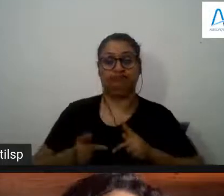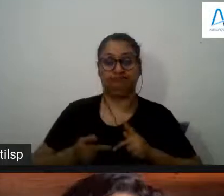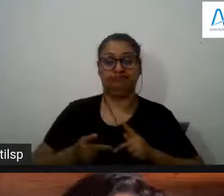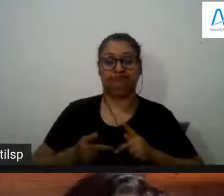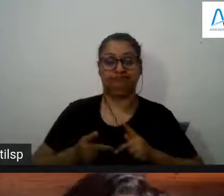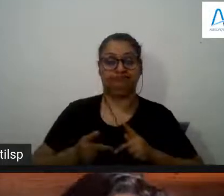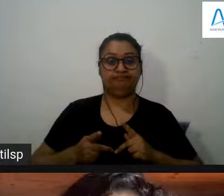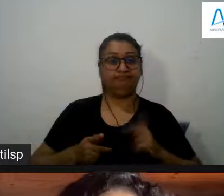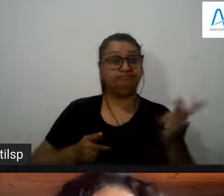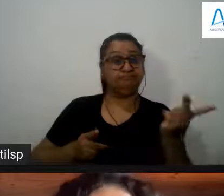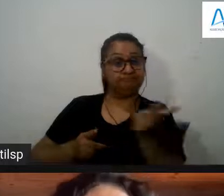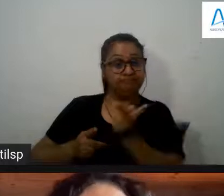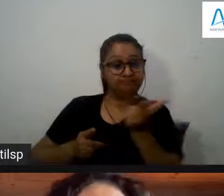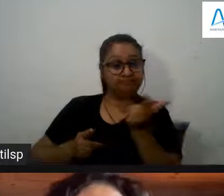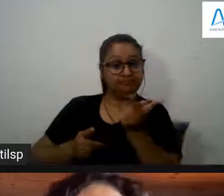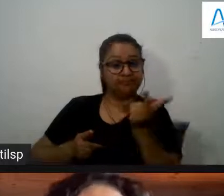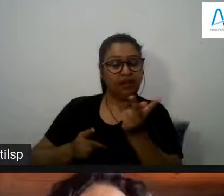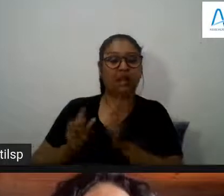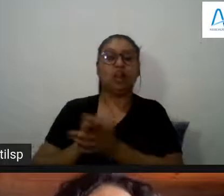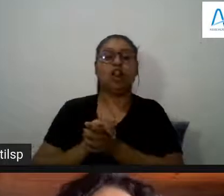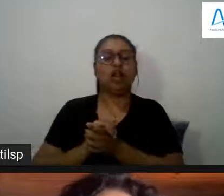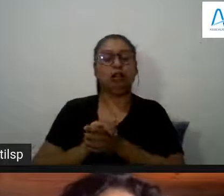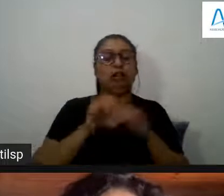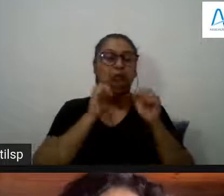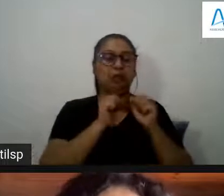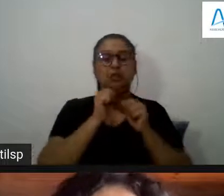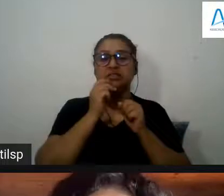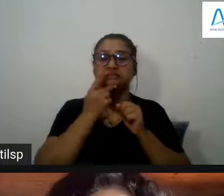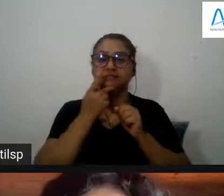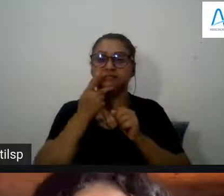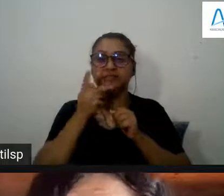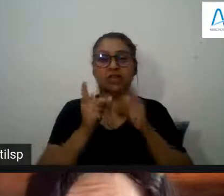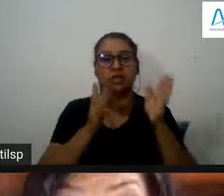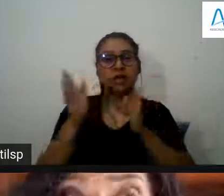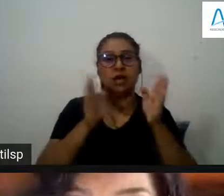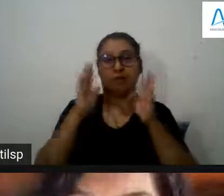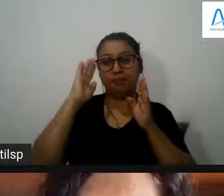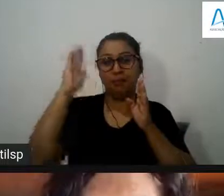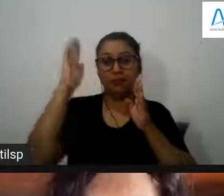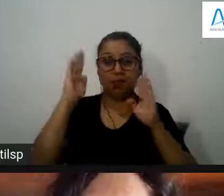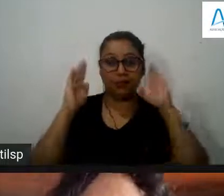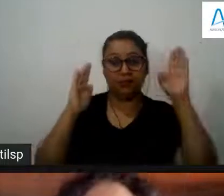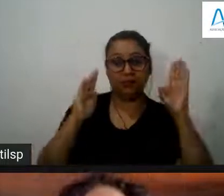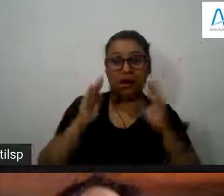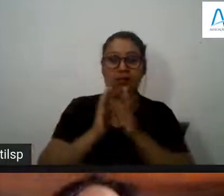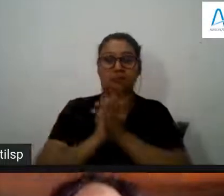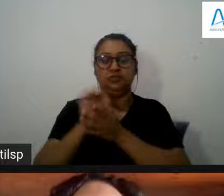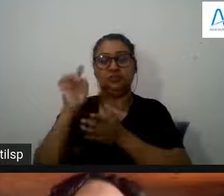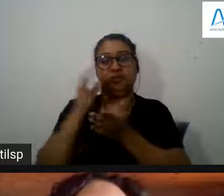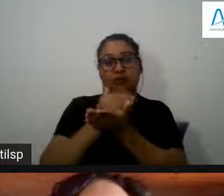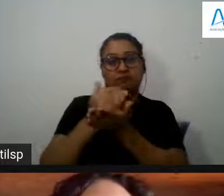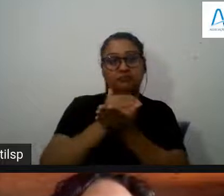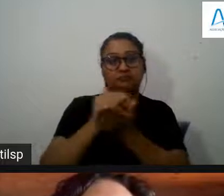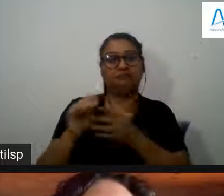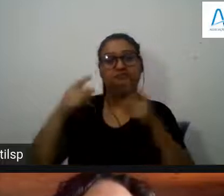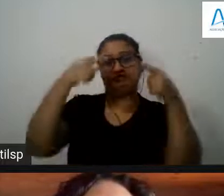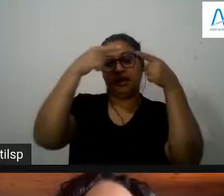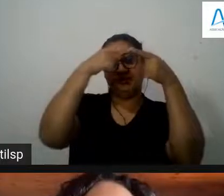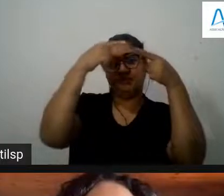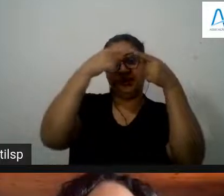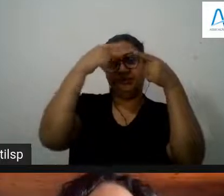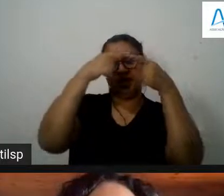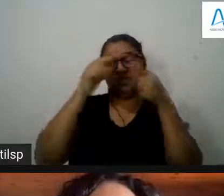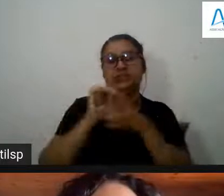vocês duas falassem um pouco sobre duas coisas principais para iniciar somente a primeira é